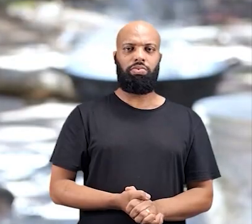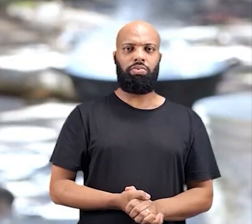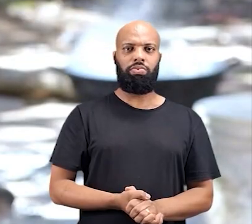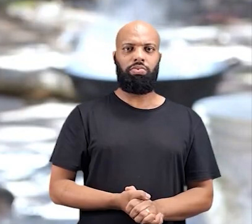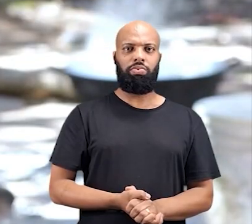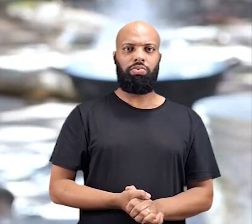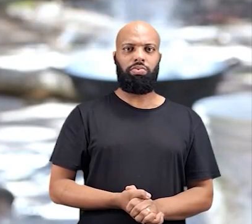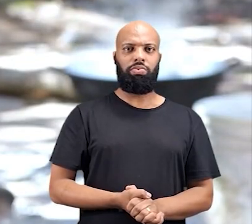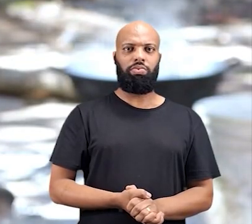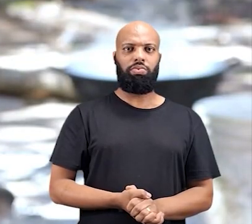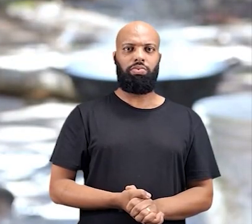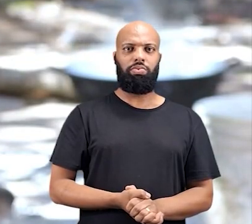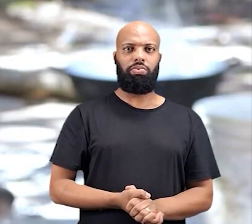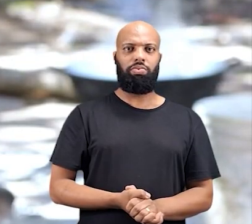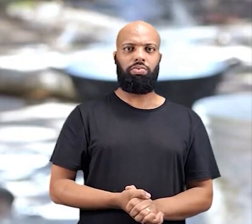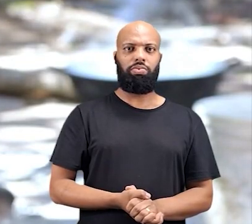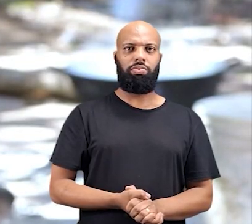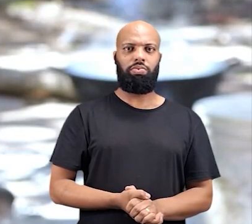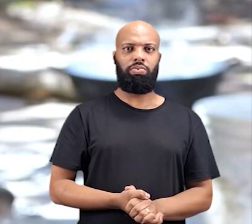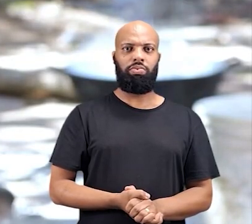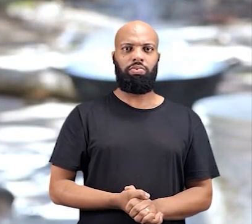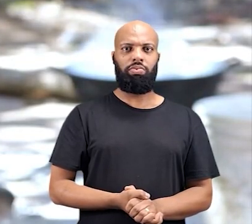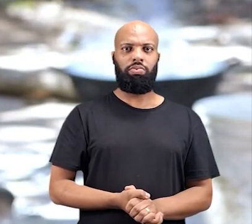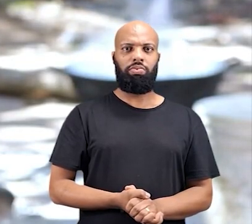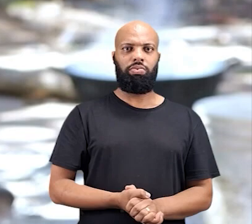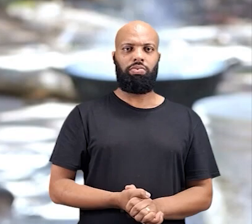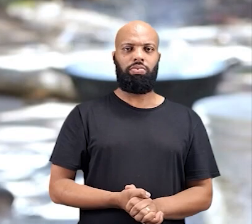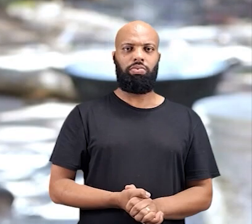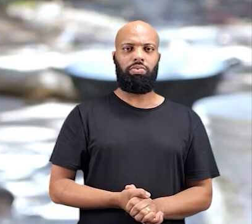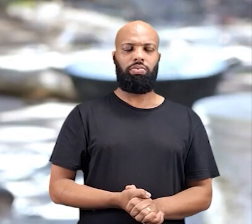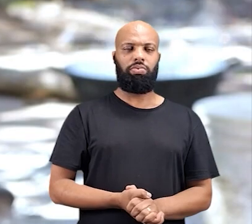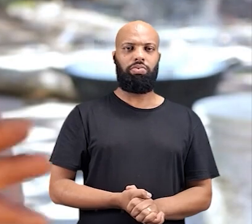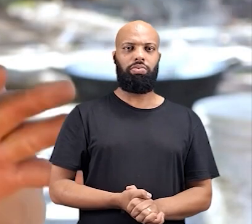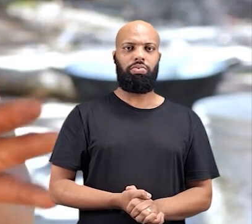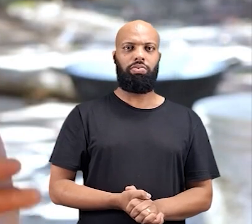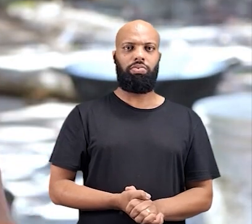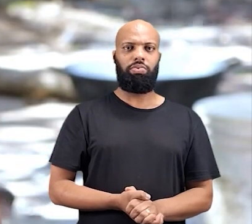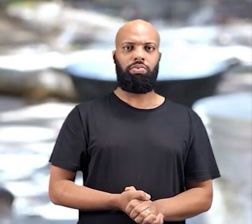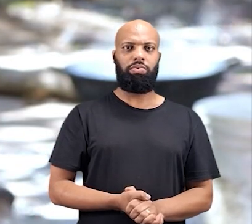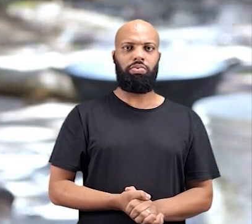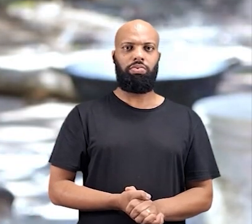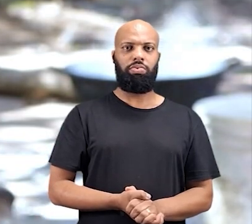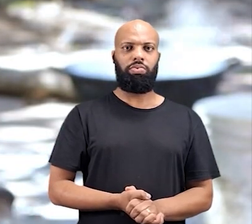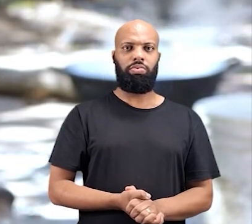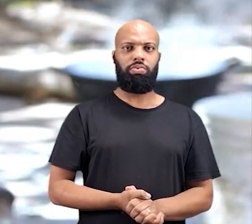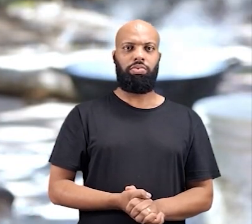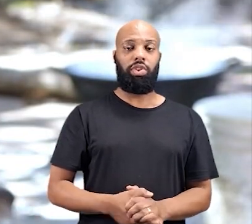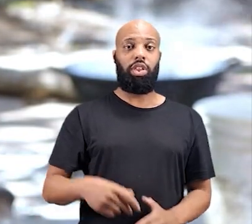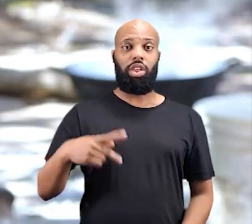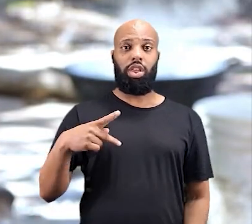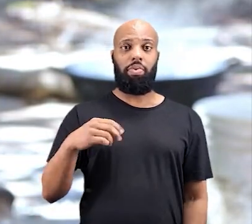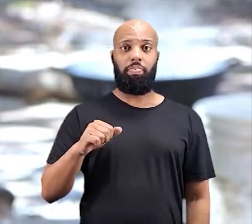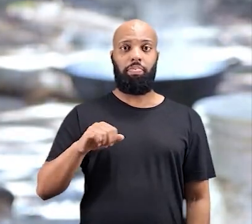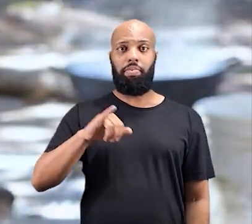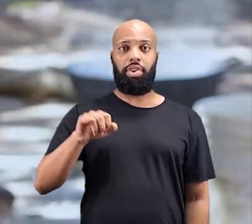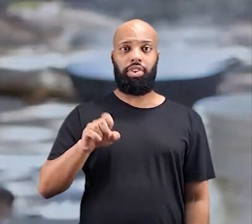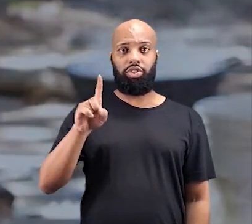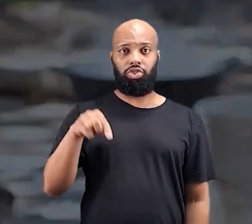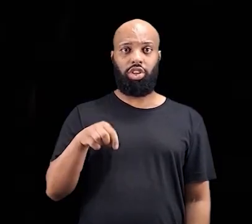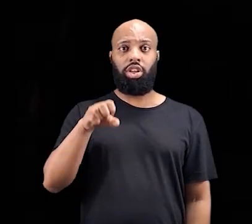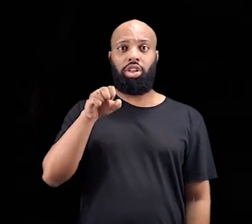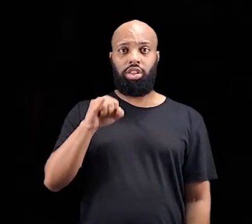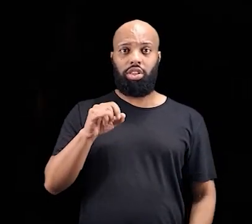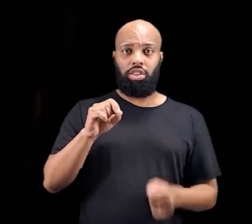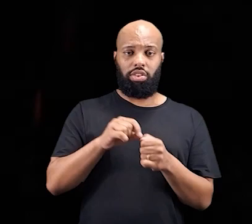O Pajé, quando ele fuma, ele quer sonhar. O que vai acontecer, né? O que vai acontecer? Se o pessoal vai